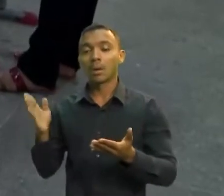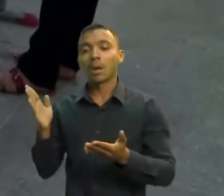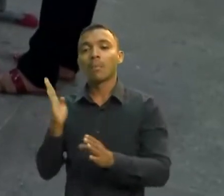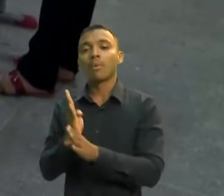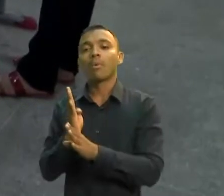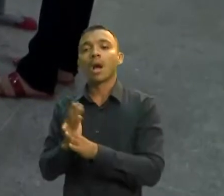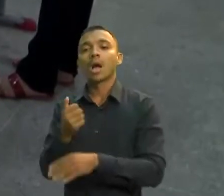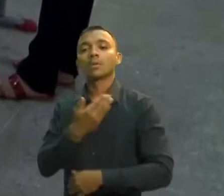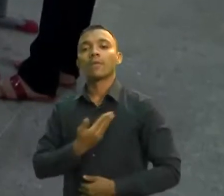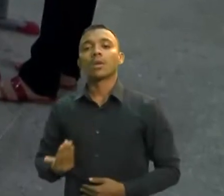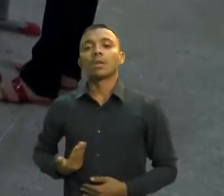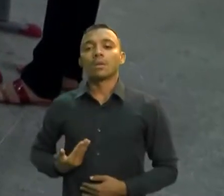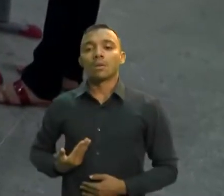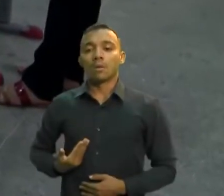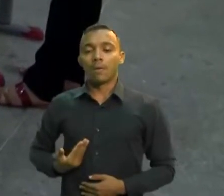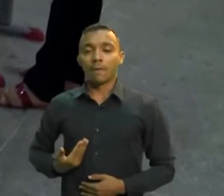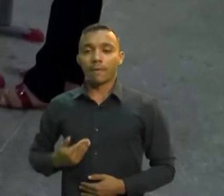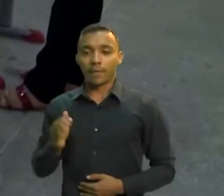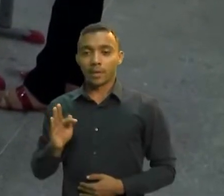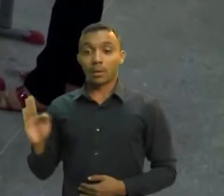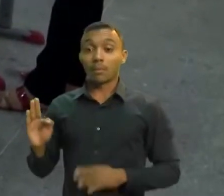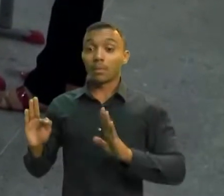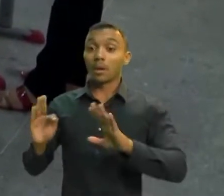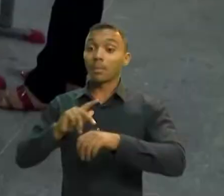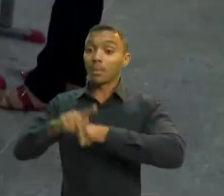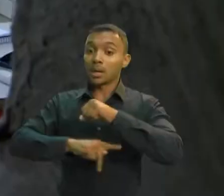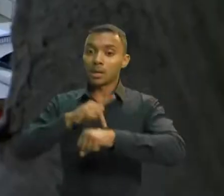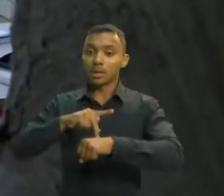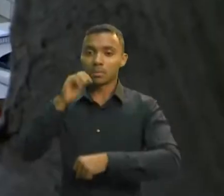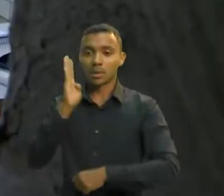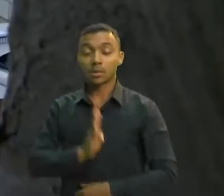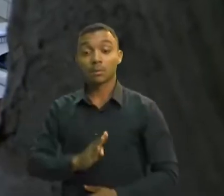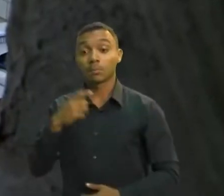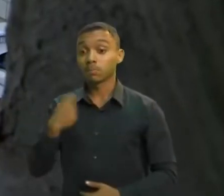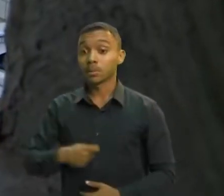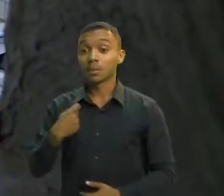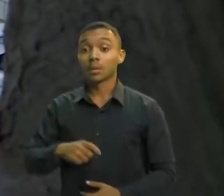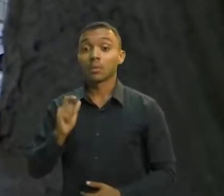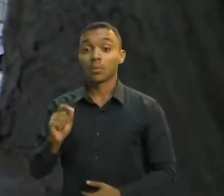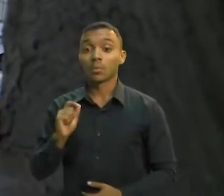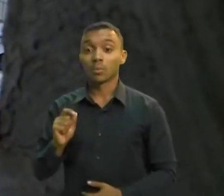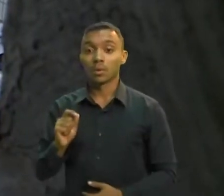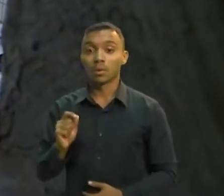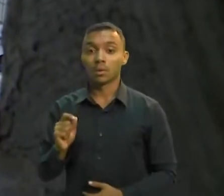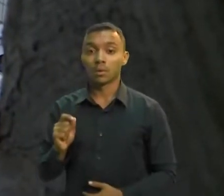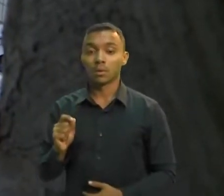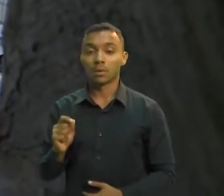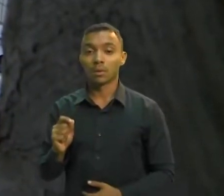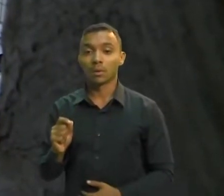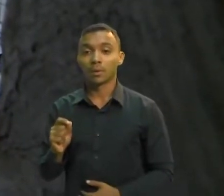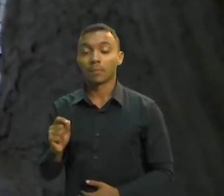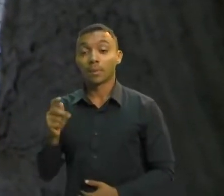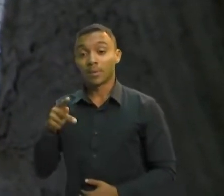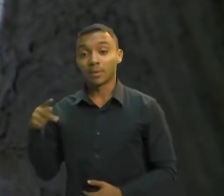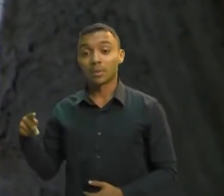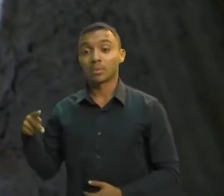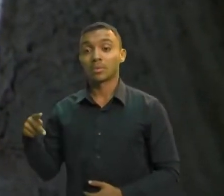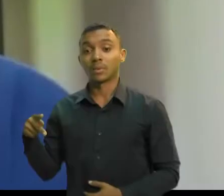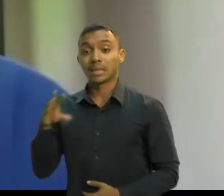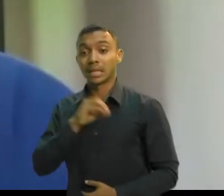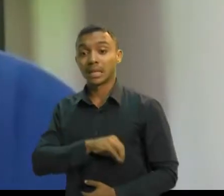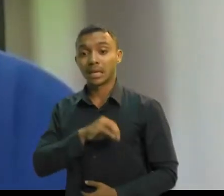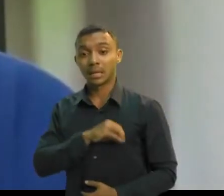governo federal. Mas o Brasil precisa e muito aumentar o salário do magistério conforme avalia este doutor em